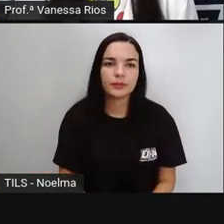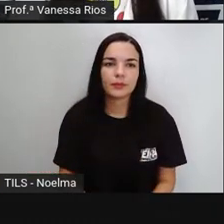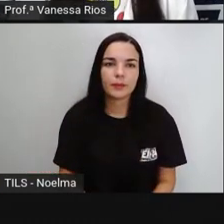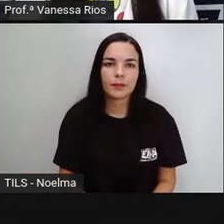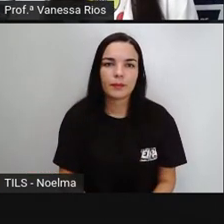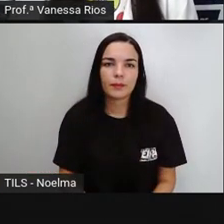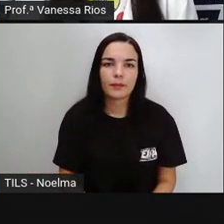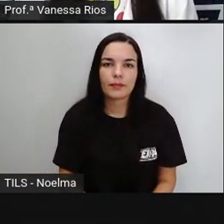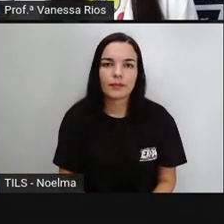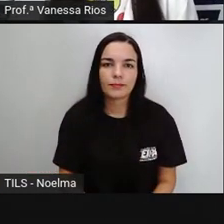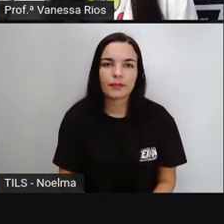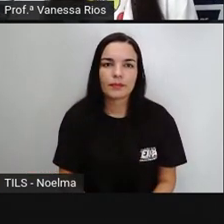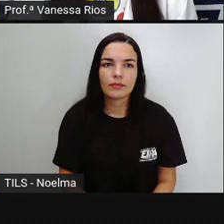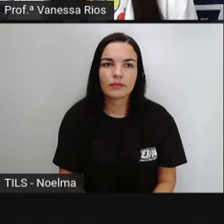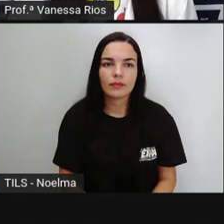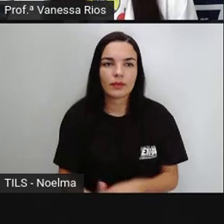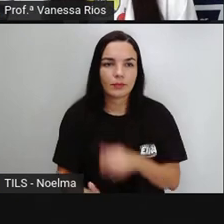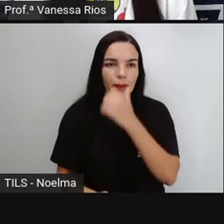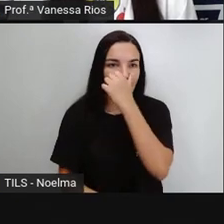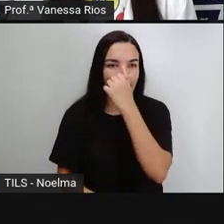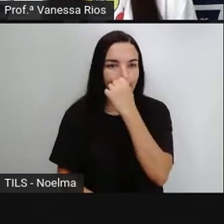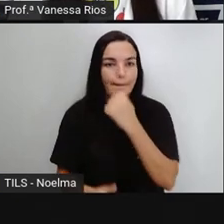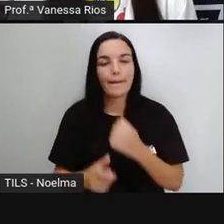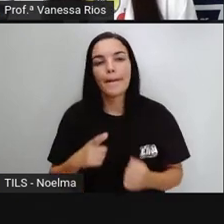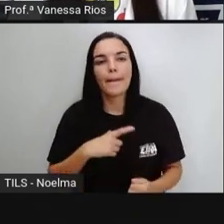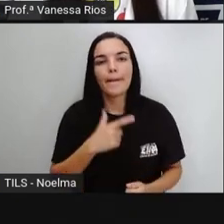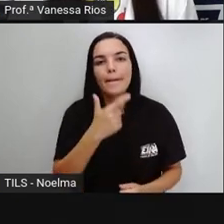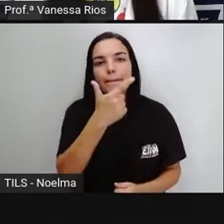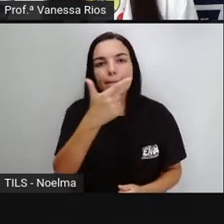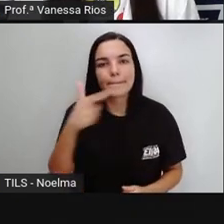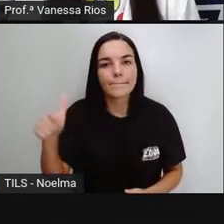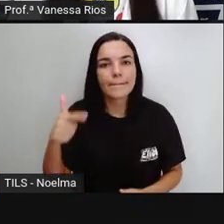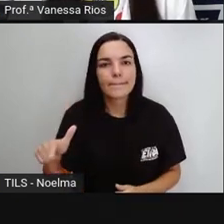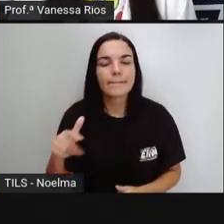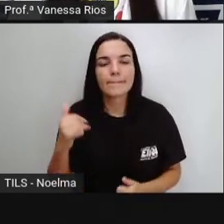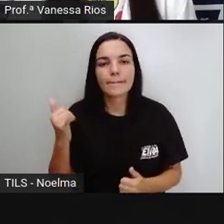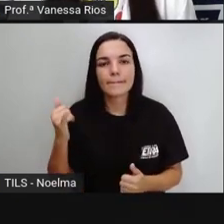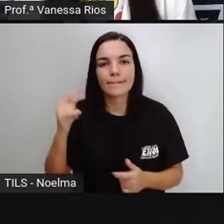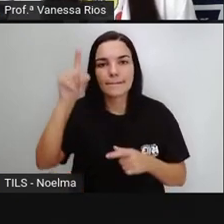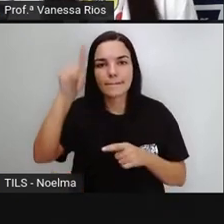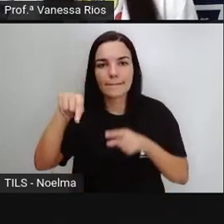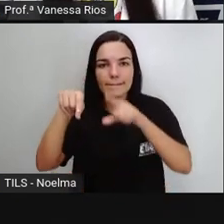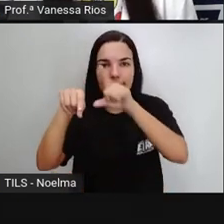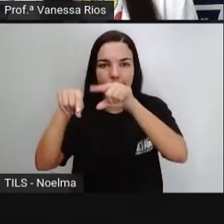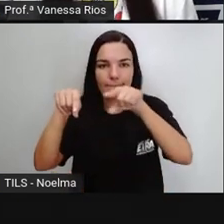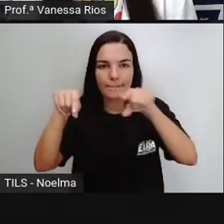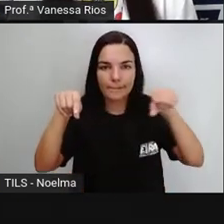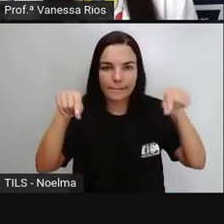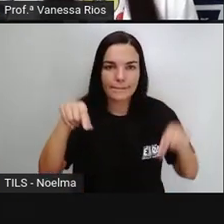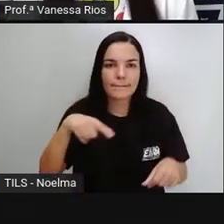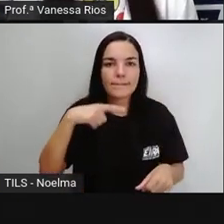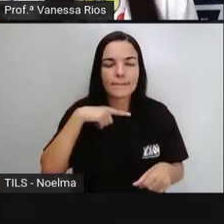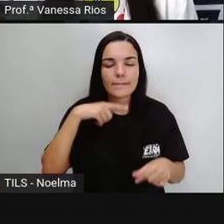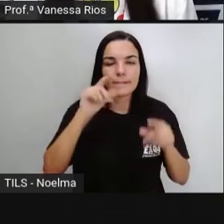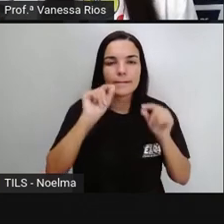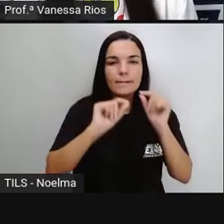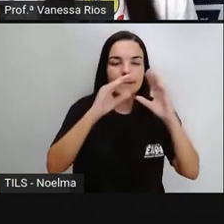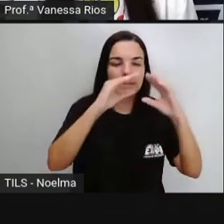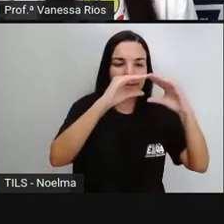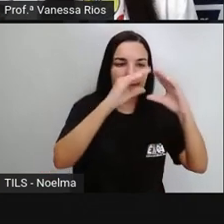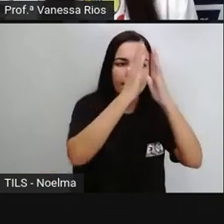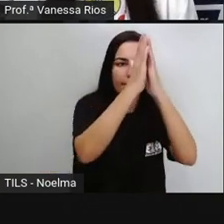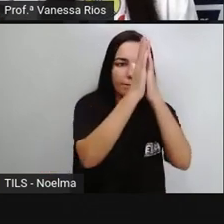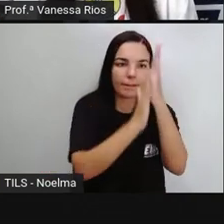E tem outro dado aqui também, traçando o perfil epidemiológico das doenças transmitidas por alimentos, que são